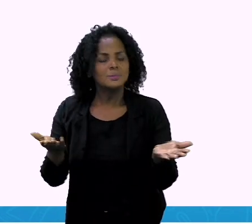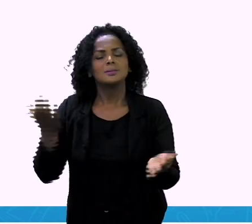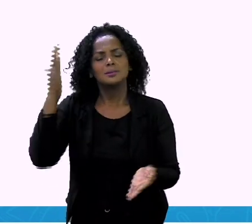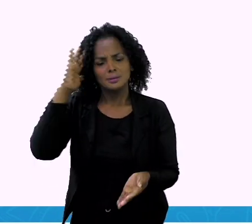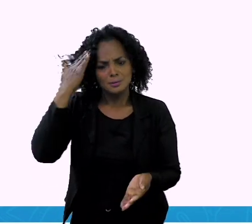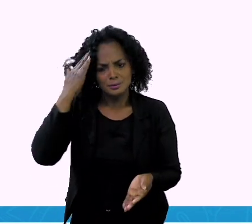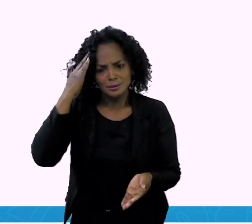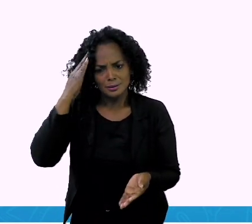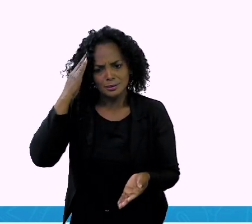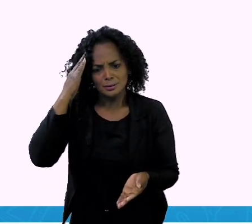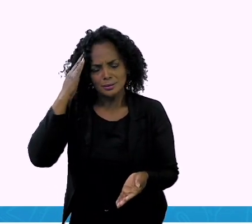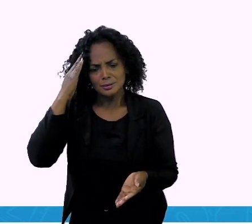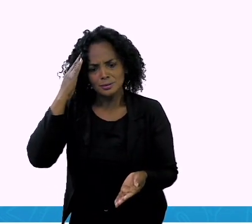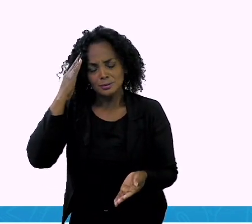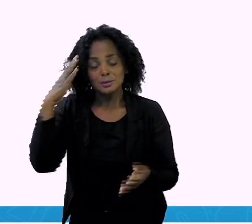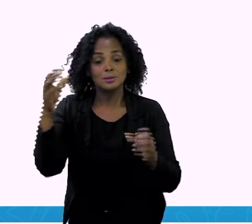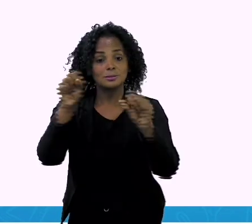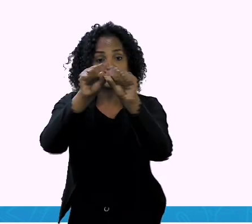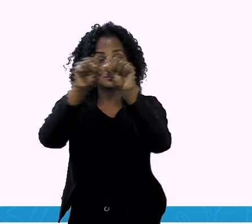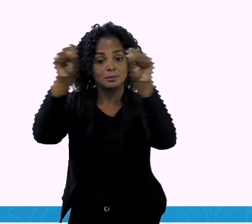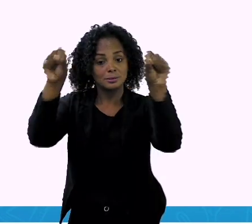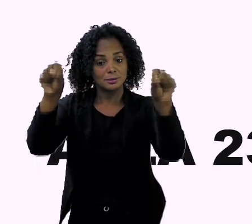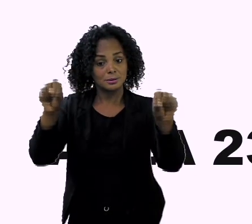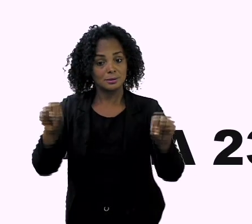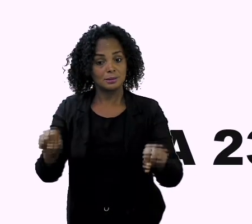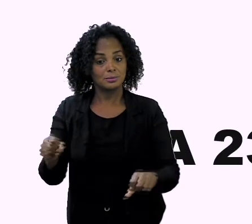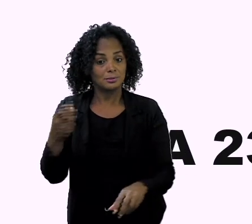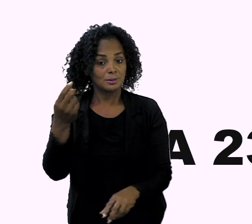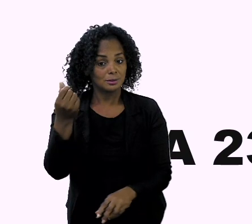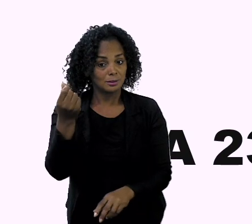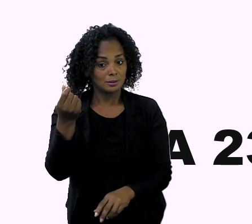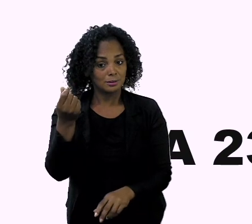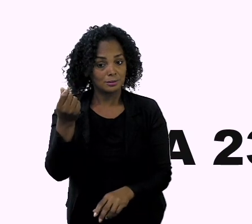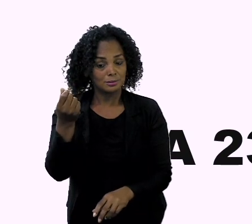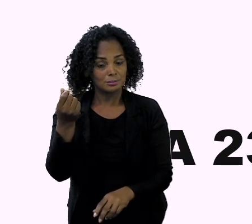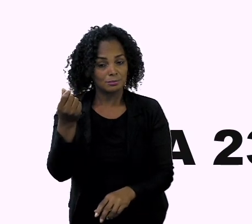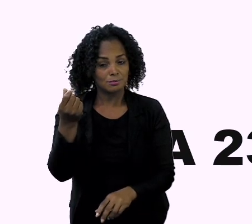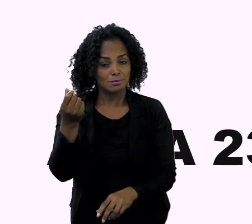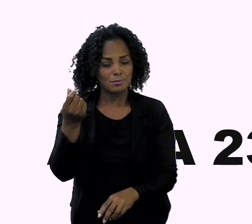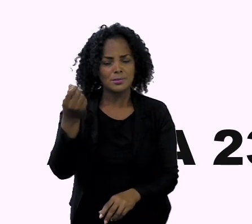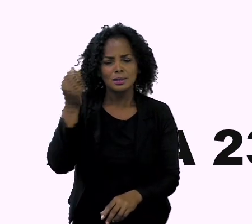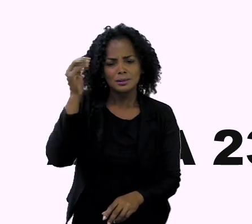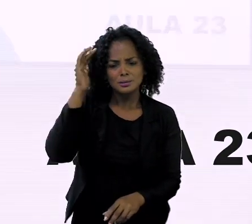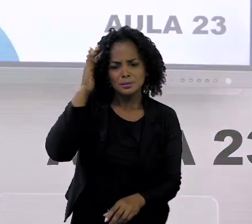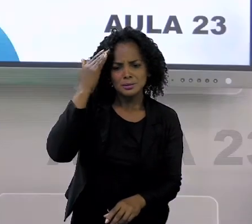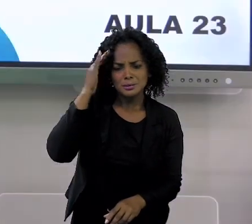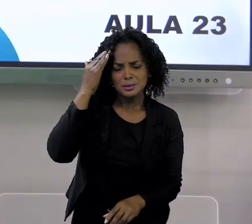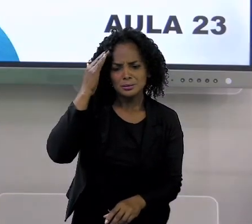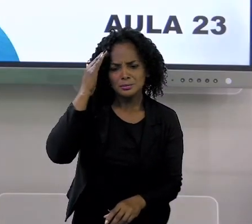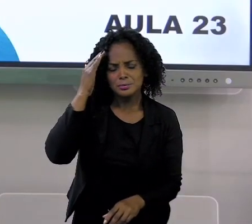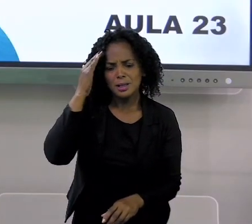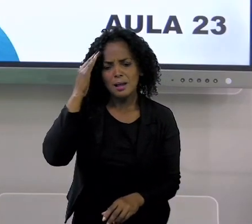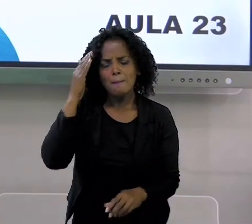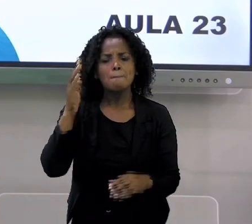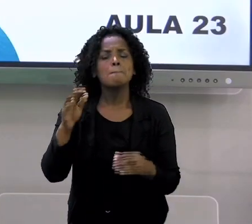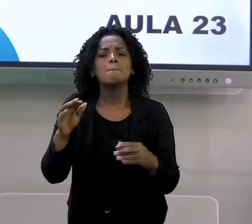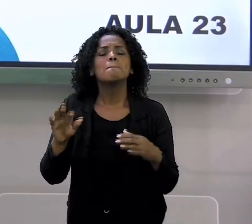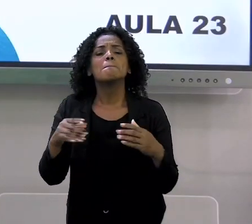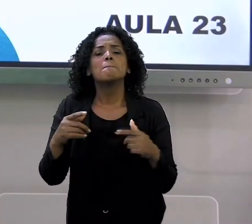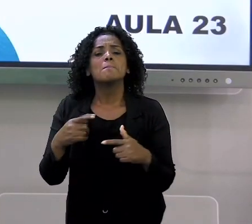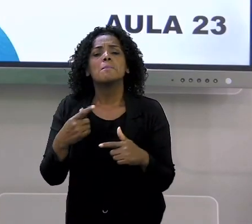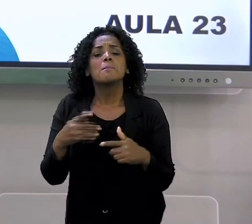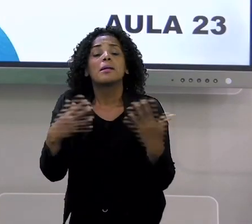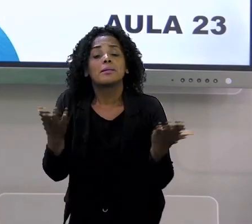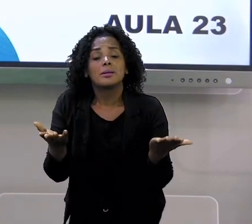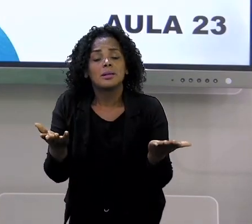entenderam o nosso sistema monetário? Vocês compreenderam para que é que serve o